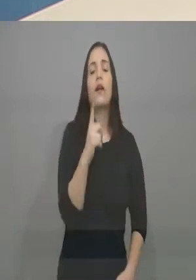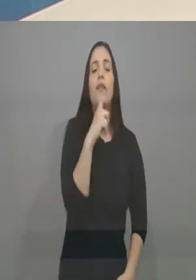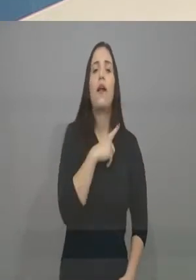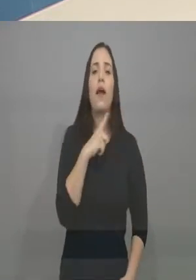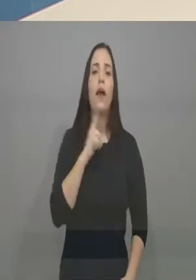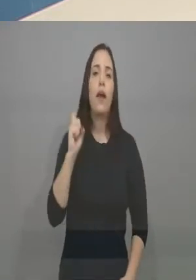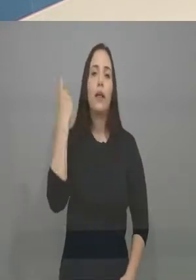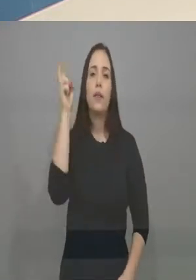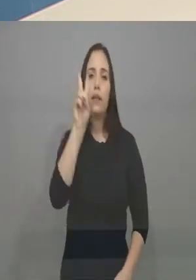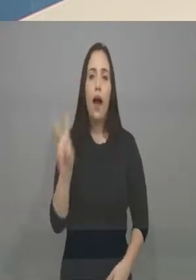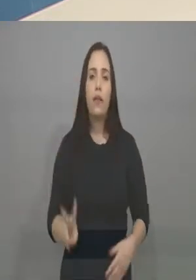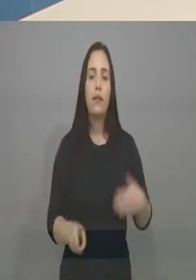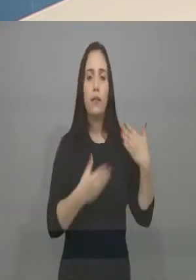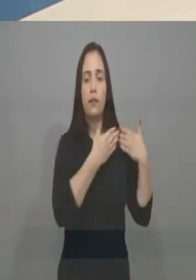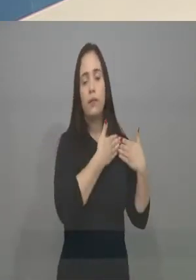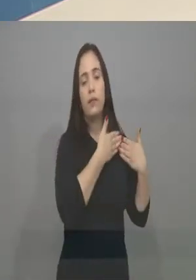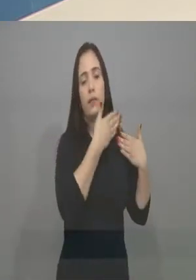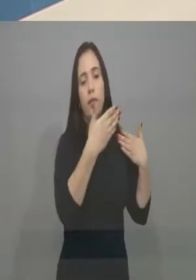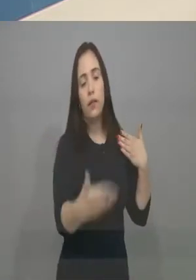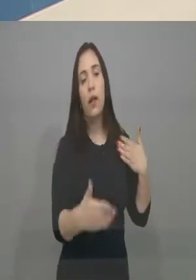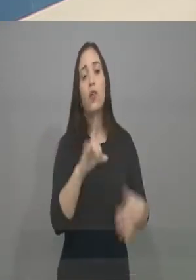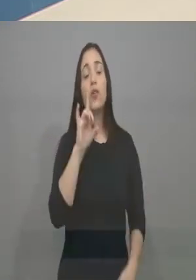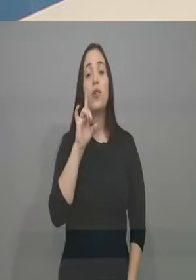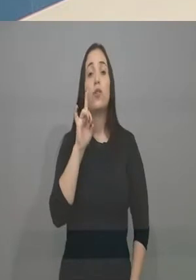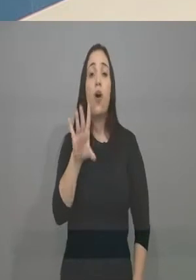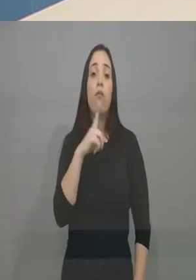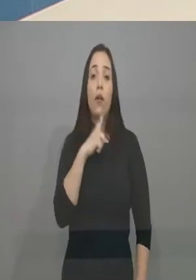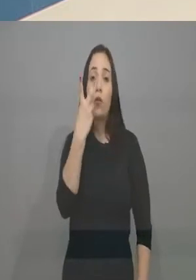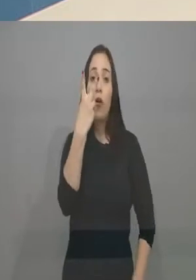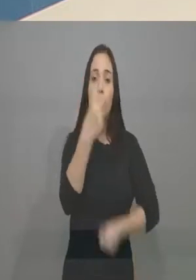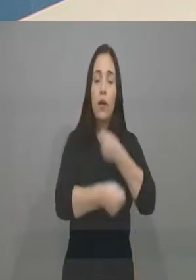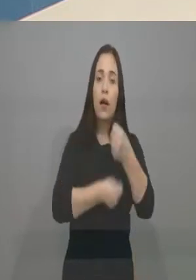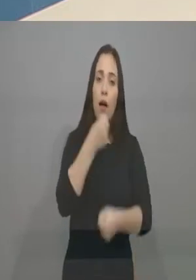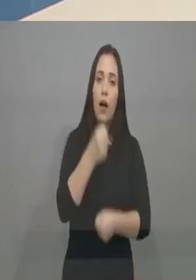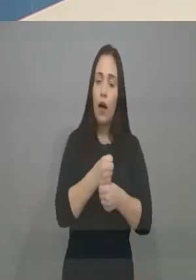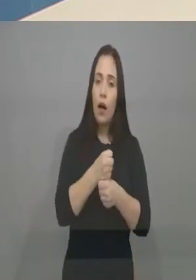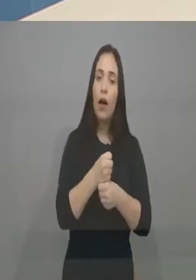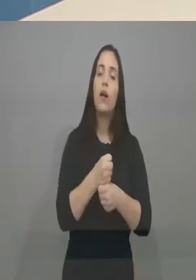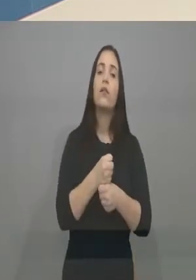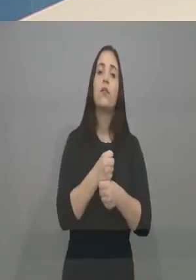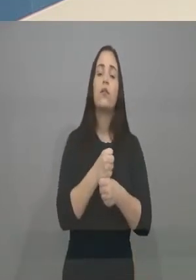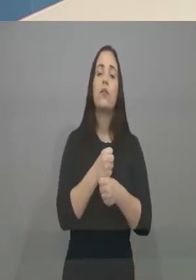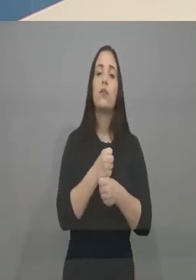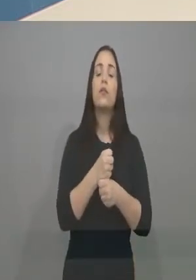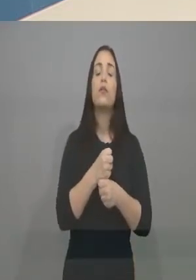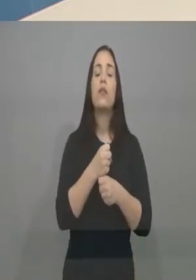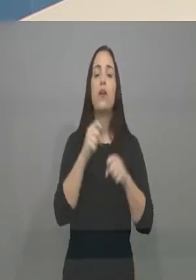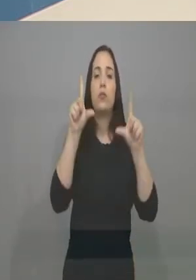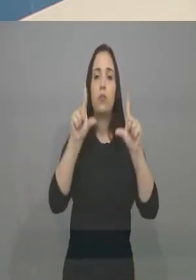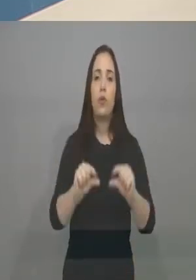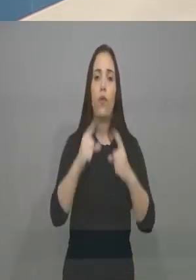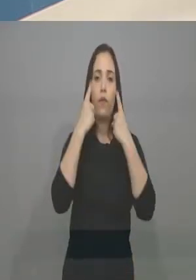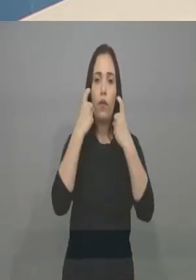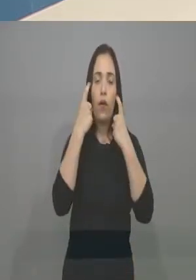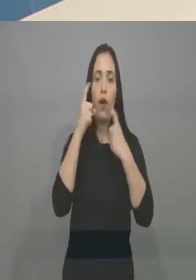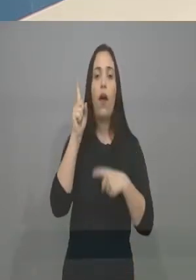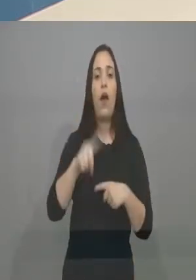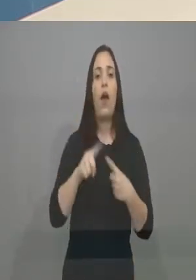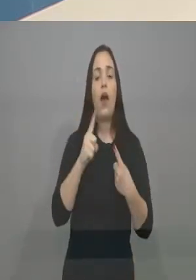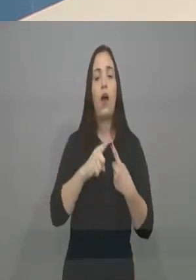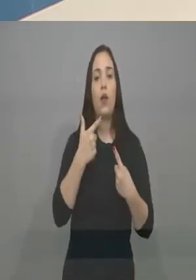razão, porque tudo que ele fez na segurança, tudo, como o senhor colocou muito claro aí, tudo que ele fez, a gente... É